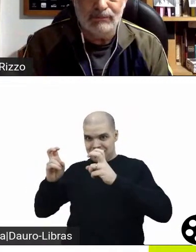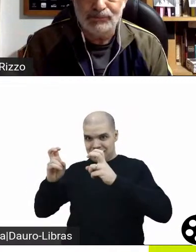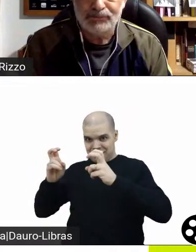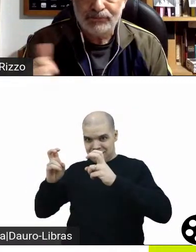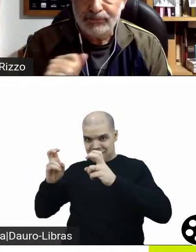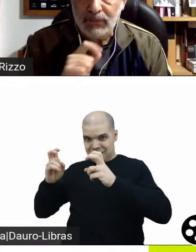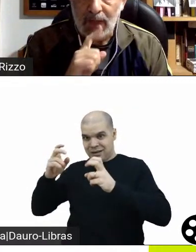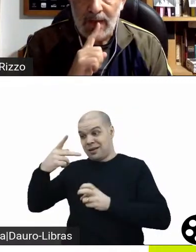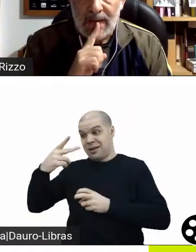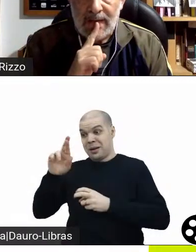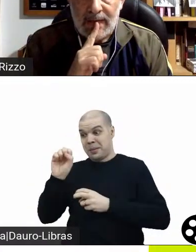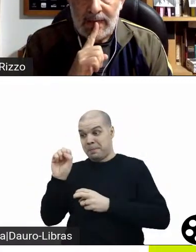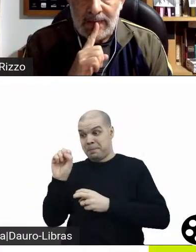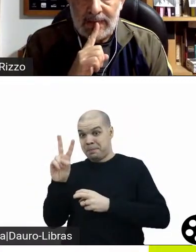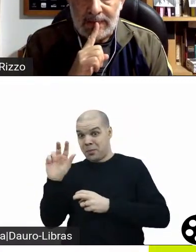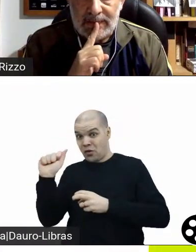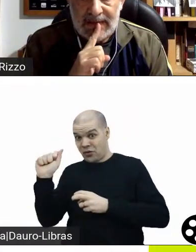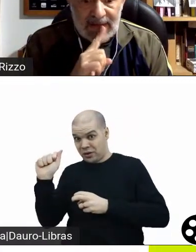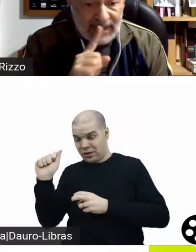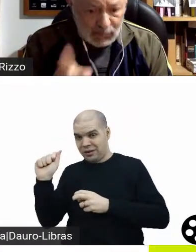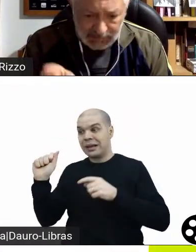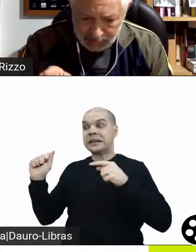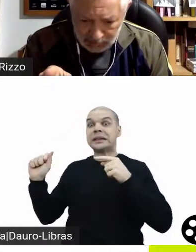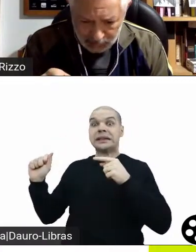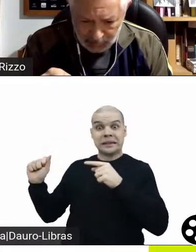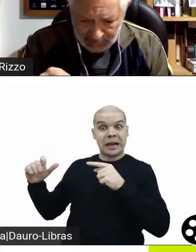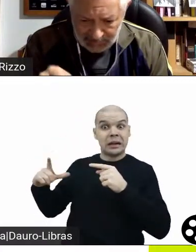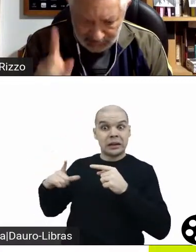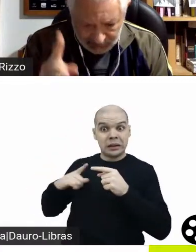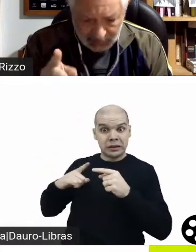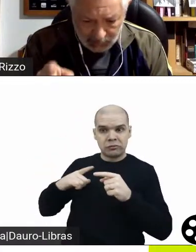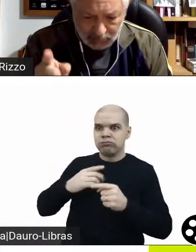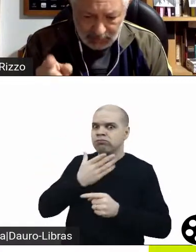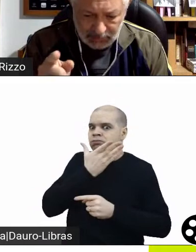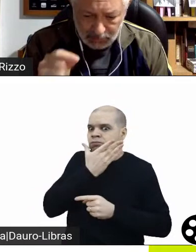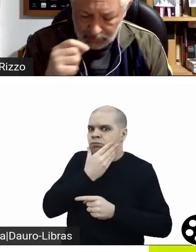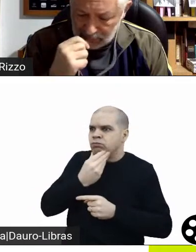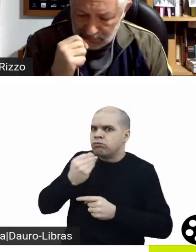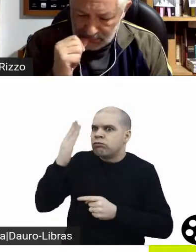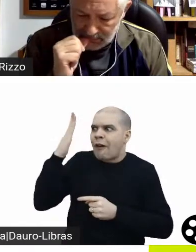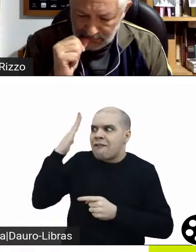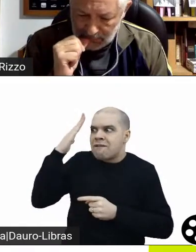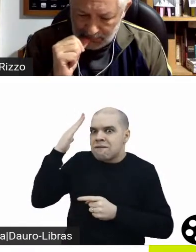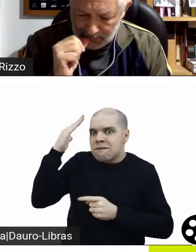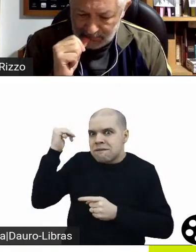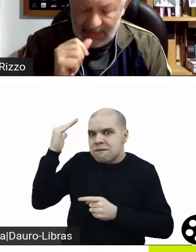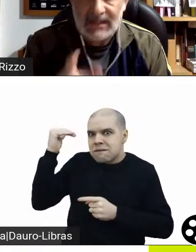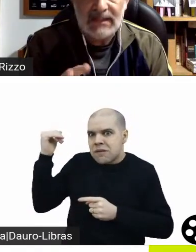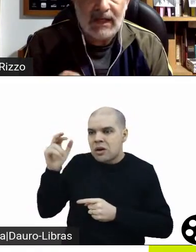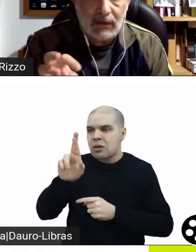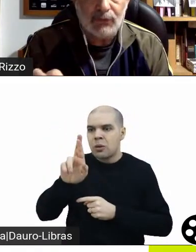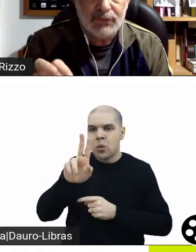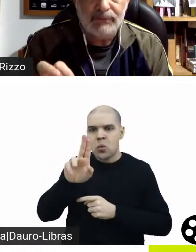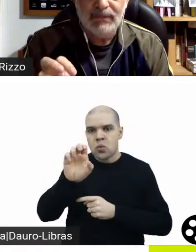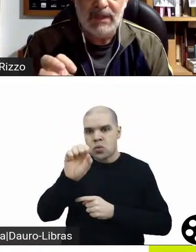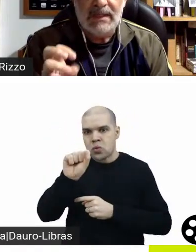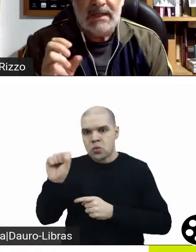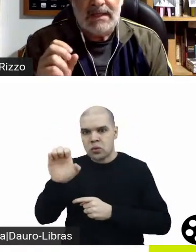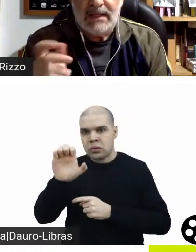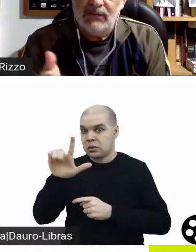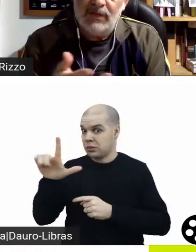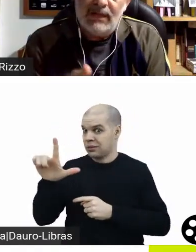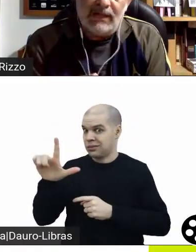o Russell Crowe. Tem a outra produtora que foi a produtora do A Prova, que é a Linda House.